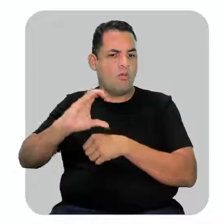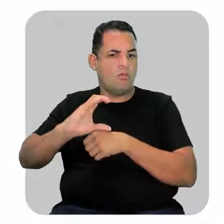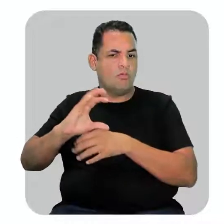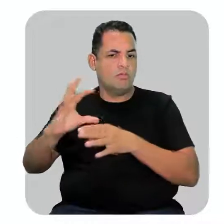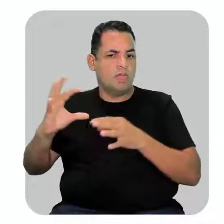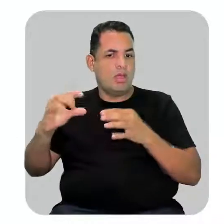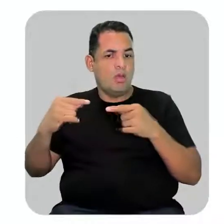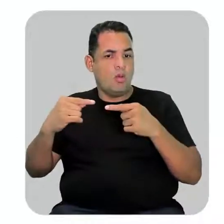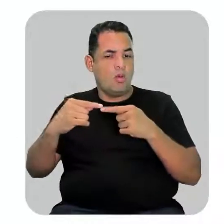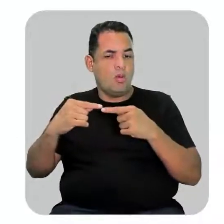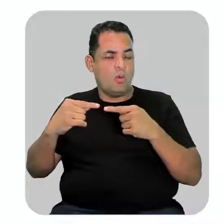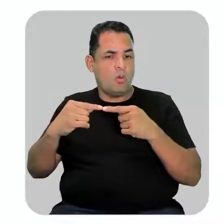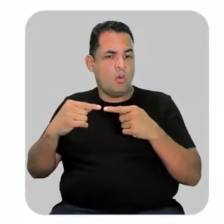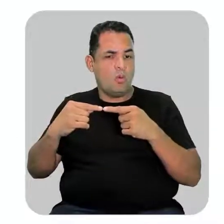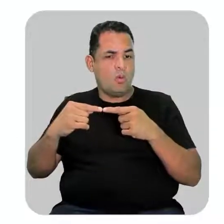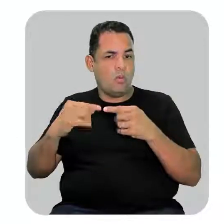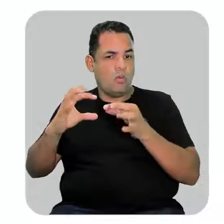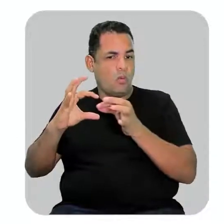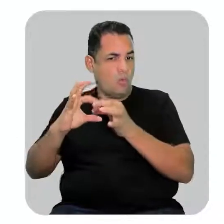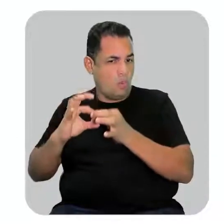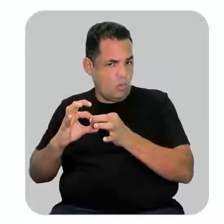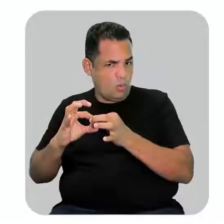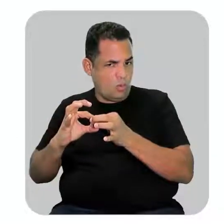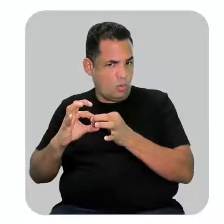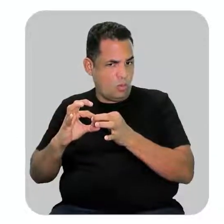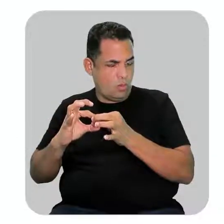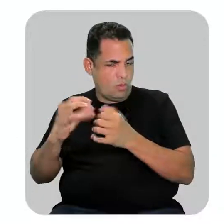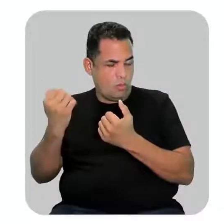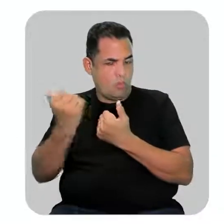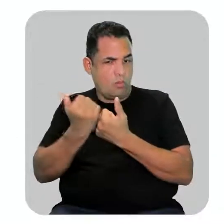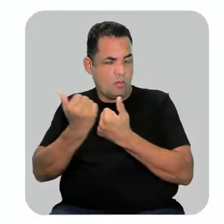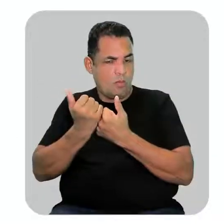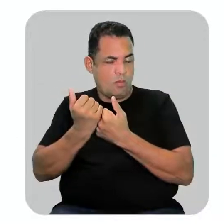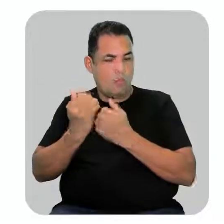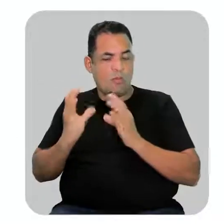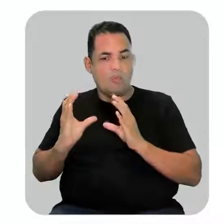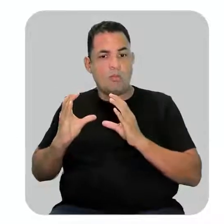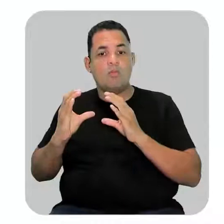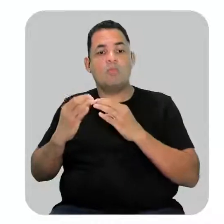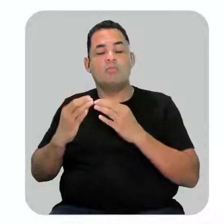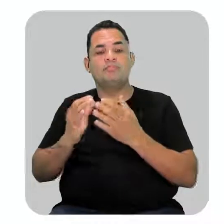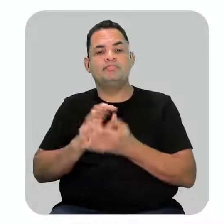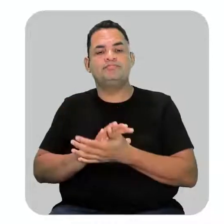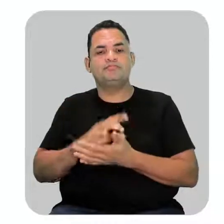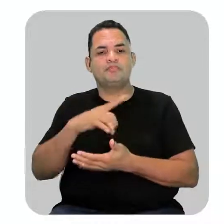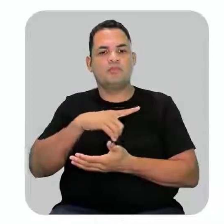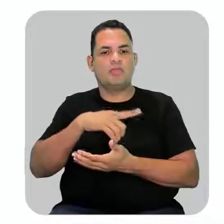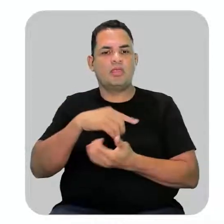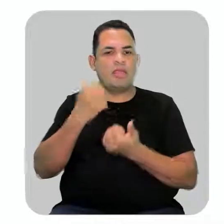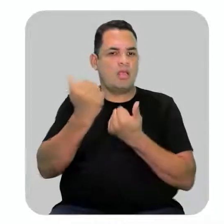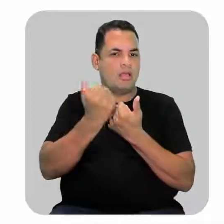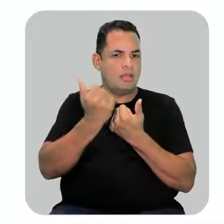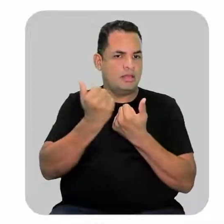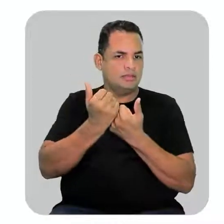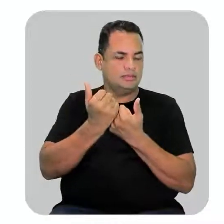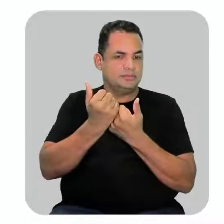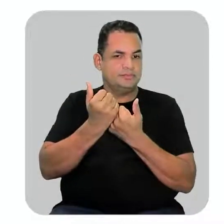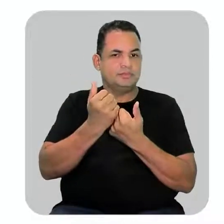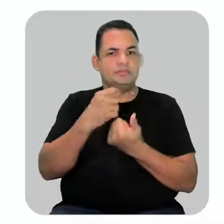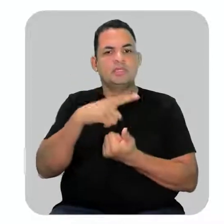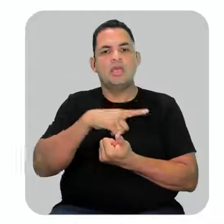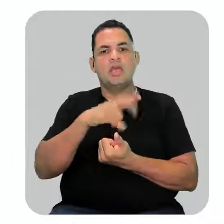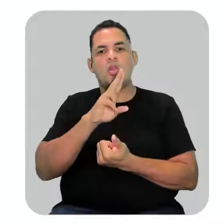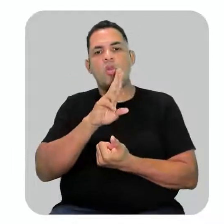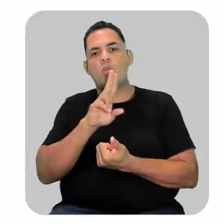ligados os meus grupos substituintes. A gente já viu que esse substituinte aqui, ele recebe o